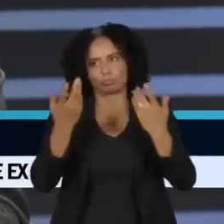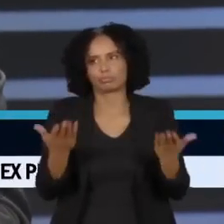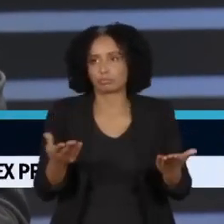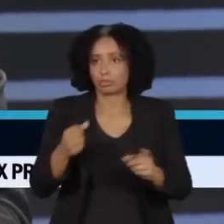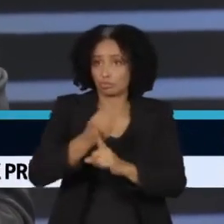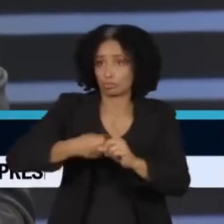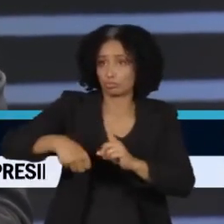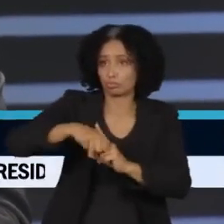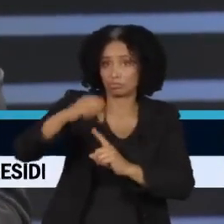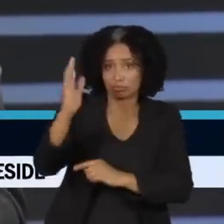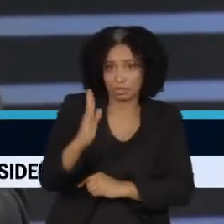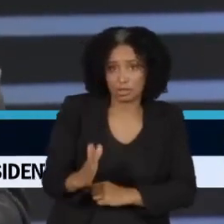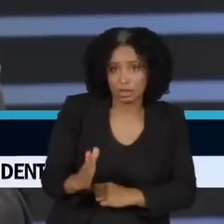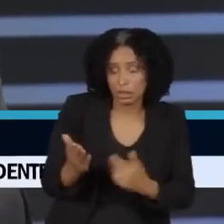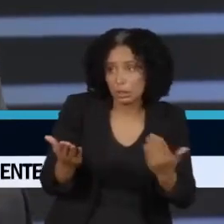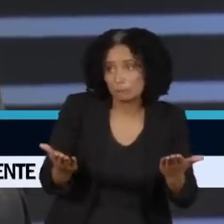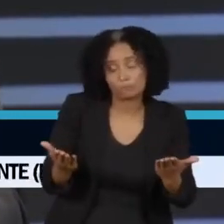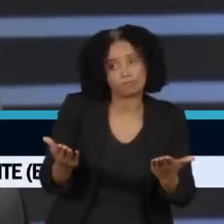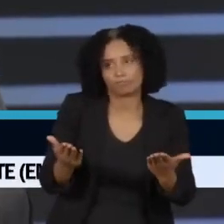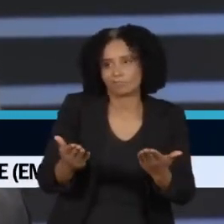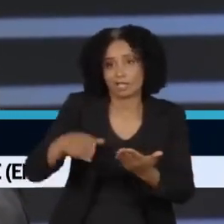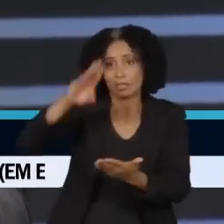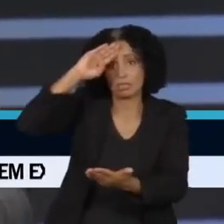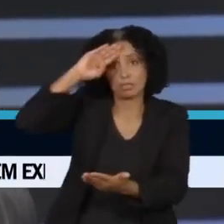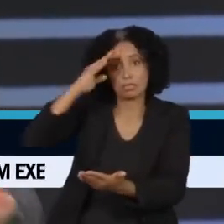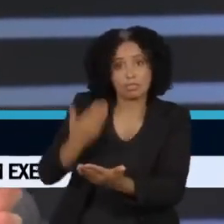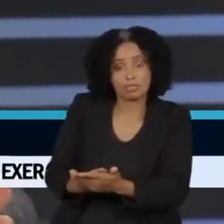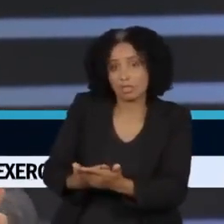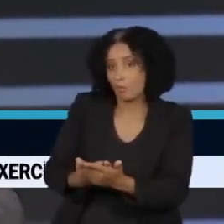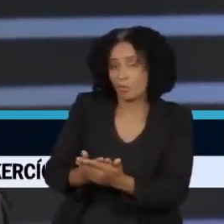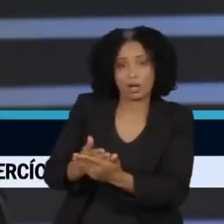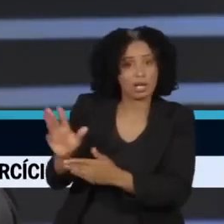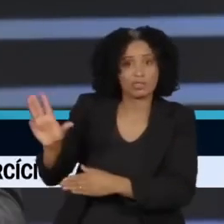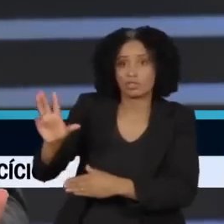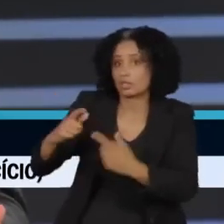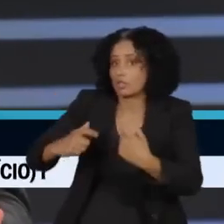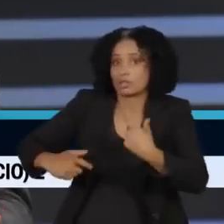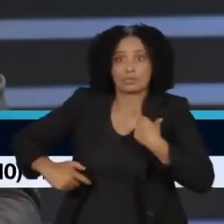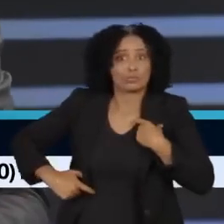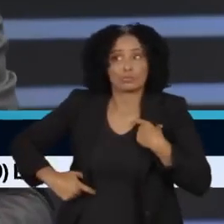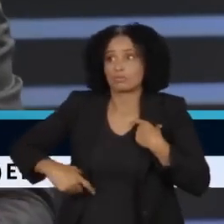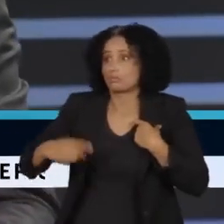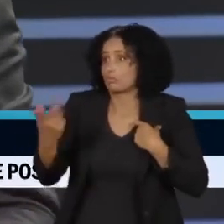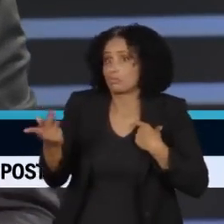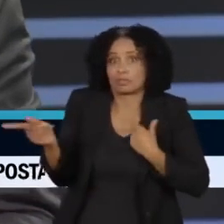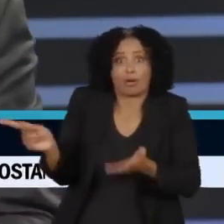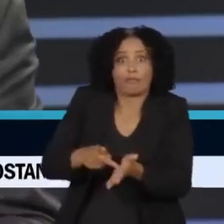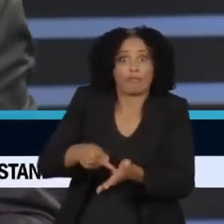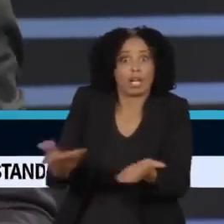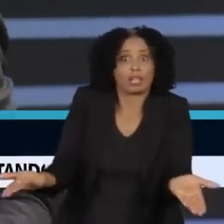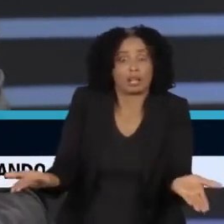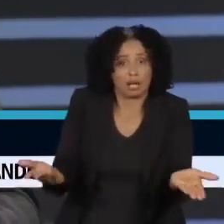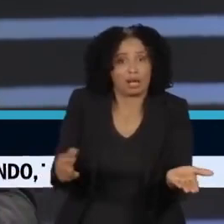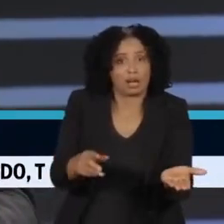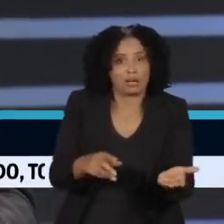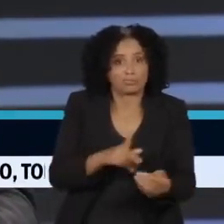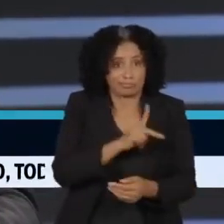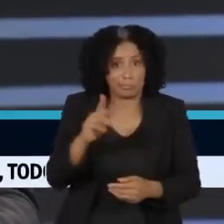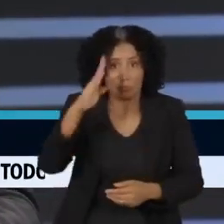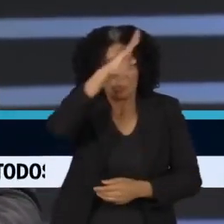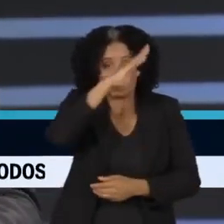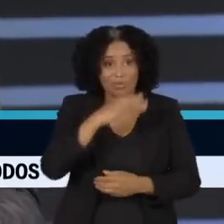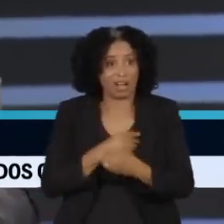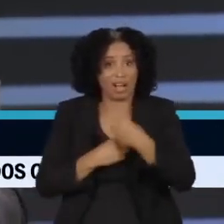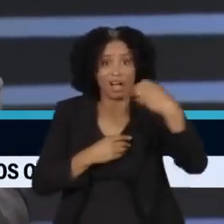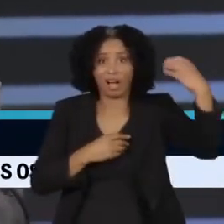sociedade brasileira que não acredita na realidade, nos fatos. O próprio presidente da República fugiu para